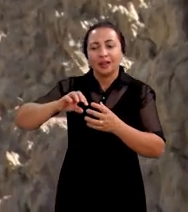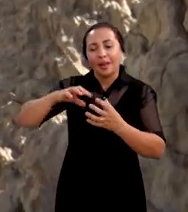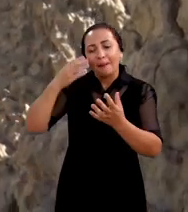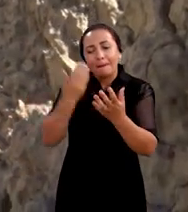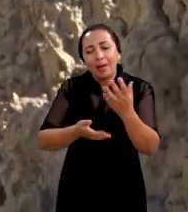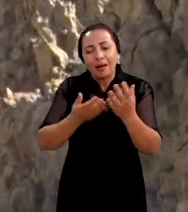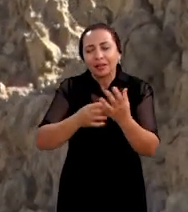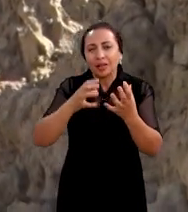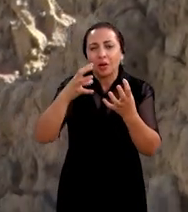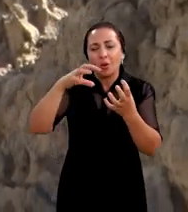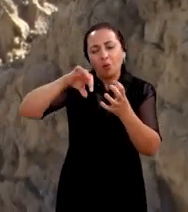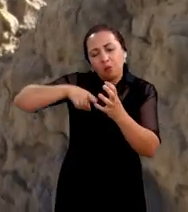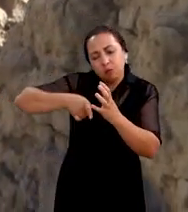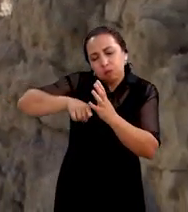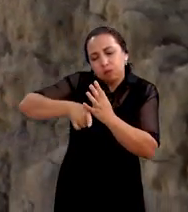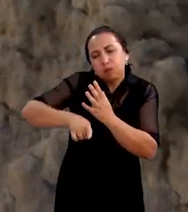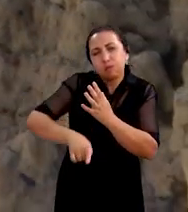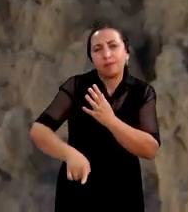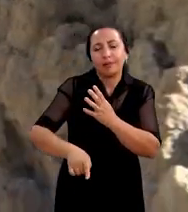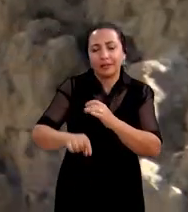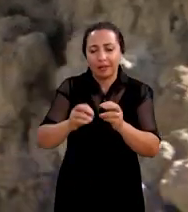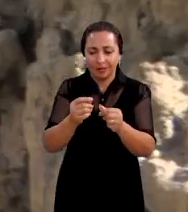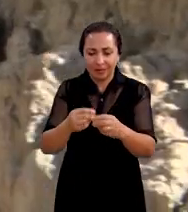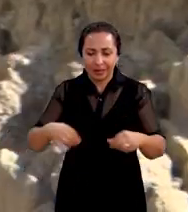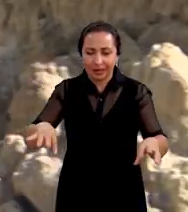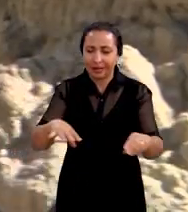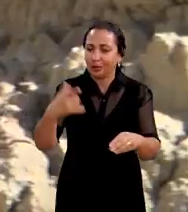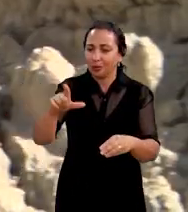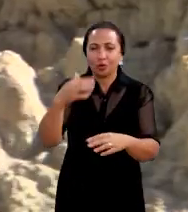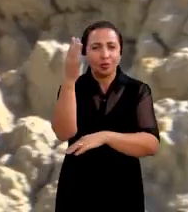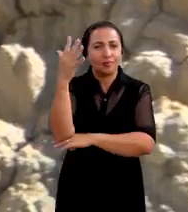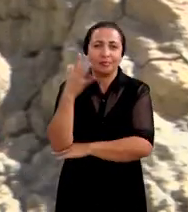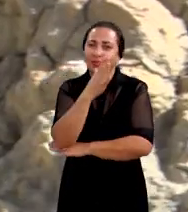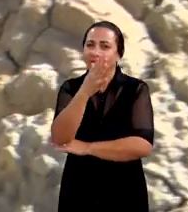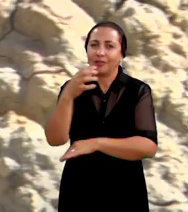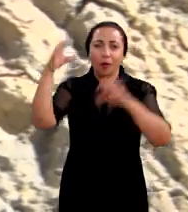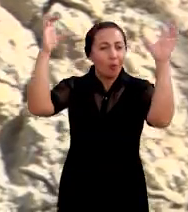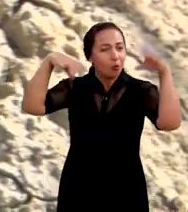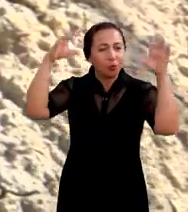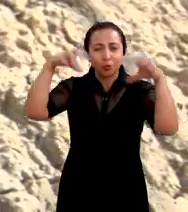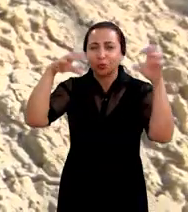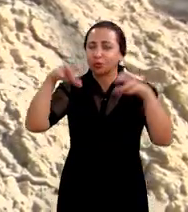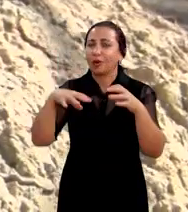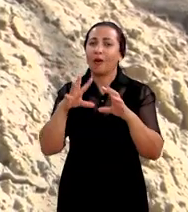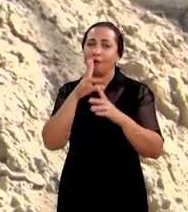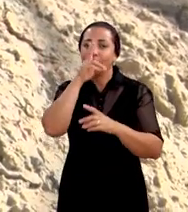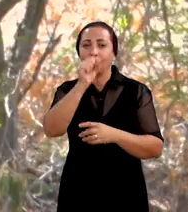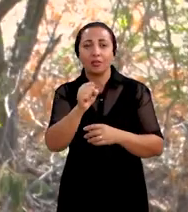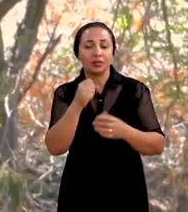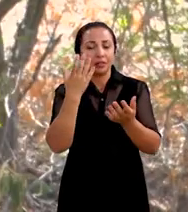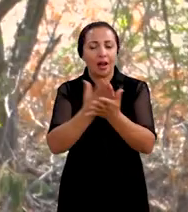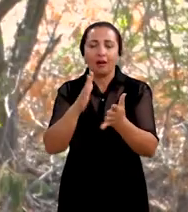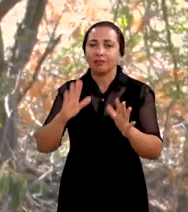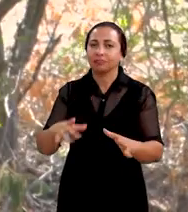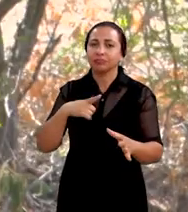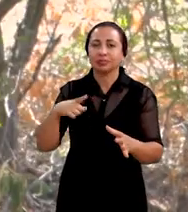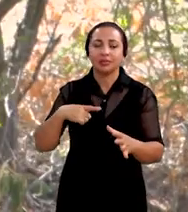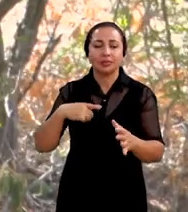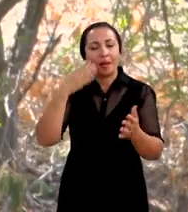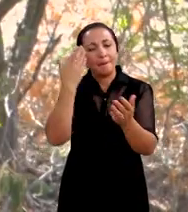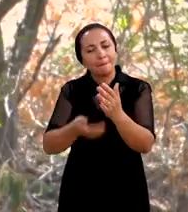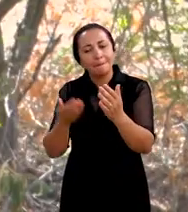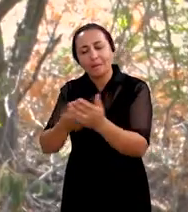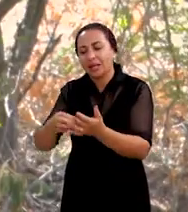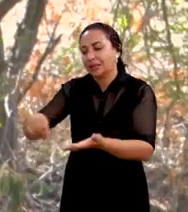erosão que ocorreu aqui, o solo descoberto, chuvas muito intensas aqui na região do sertão e acabou tendo muita